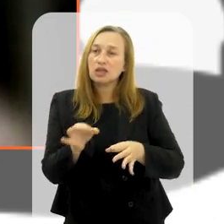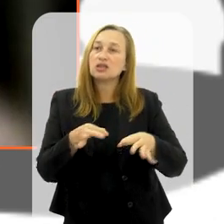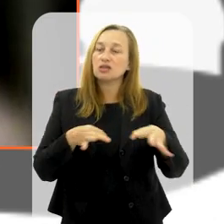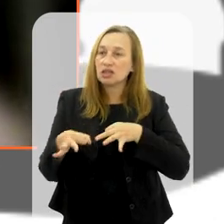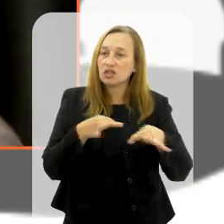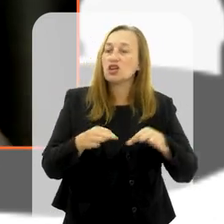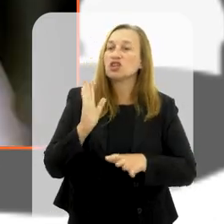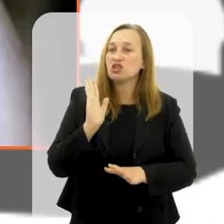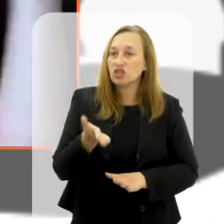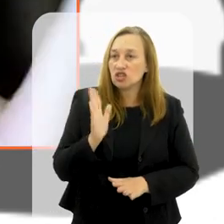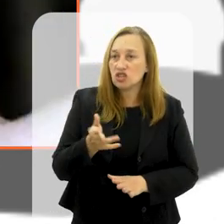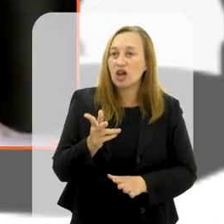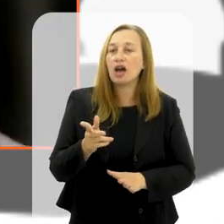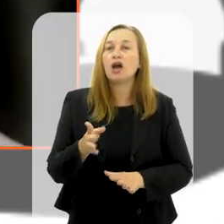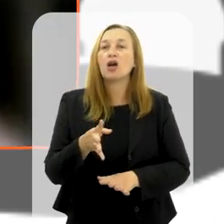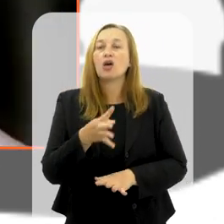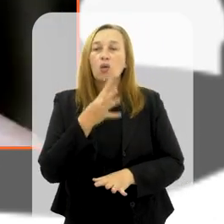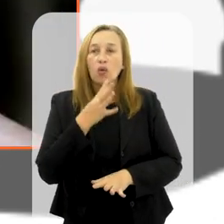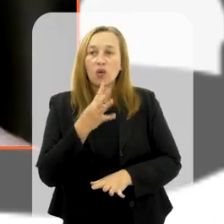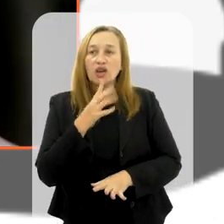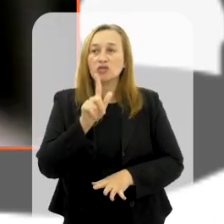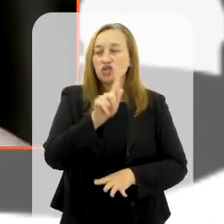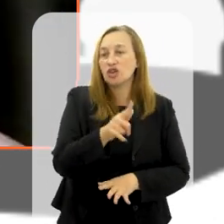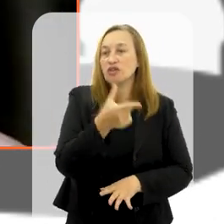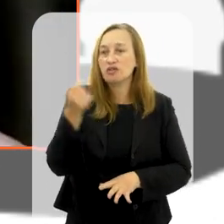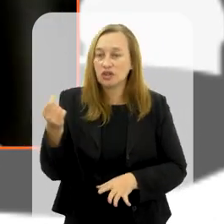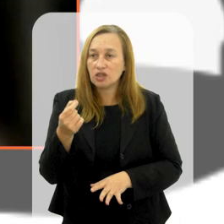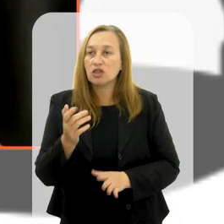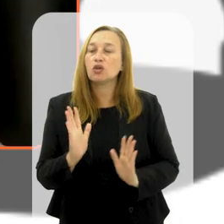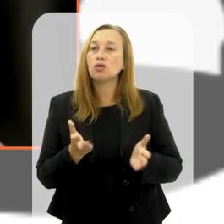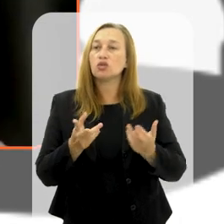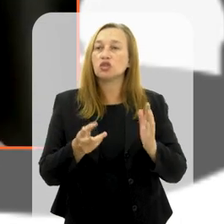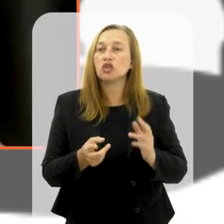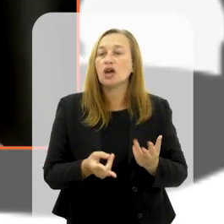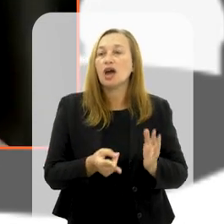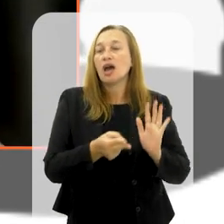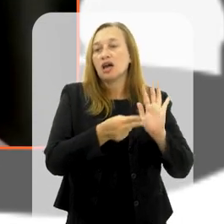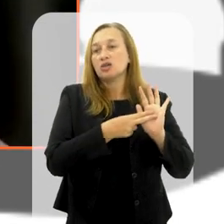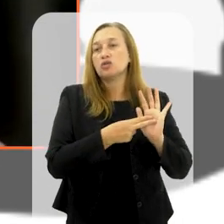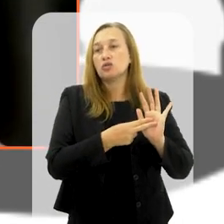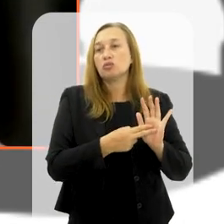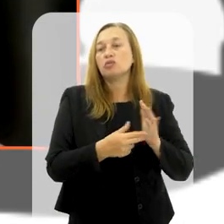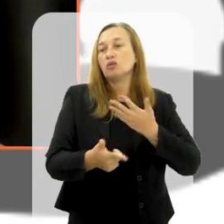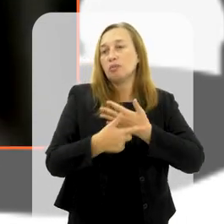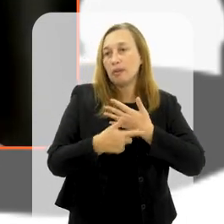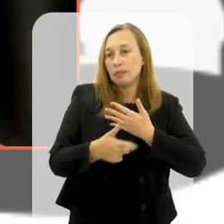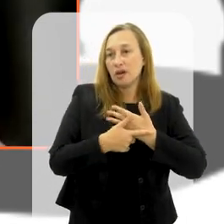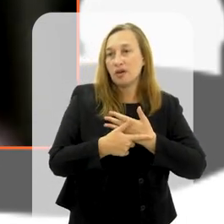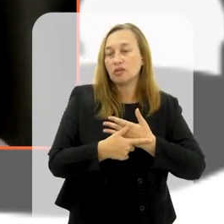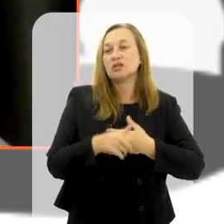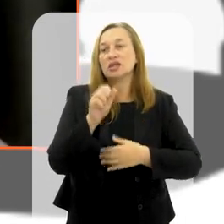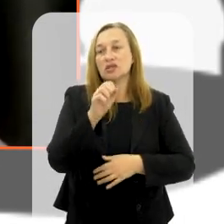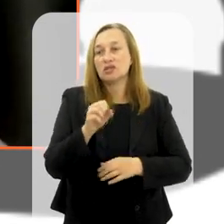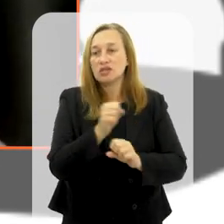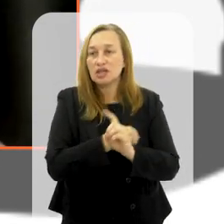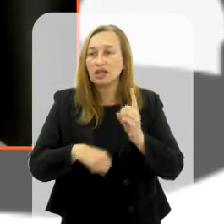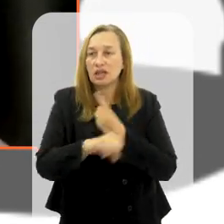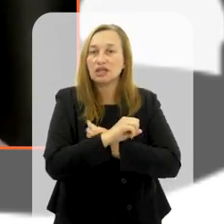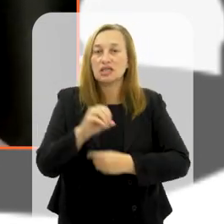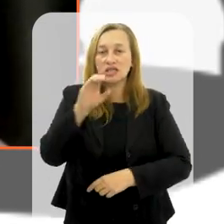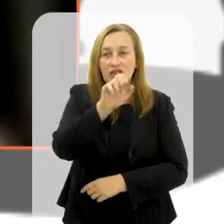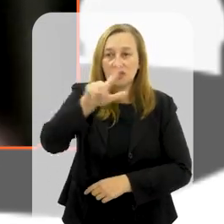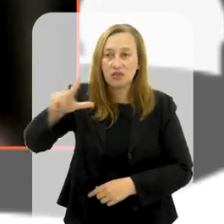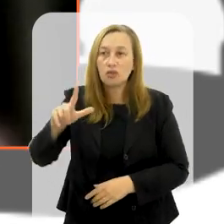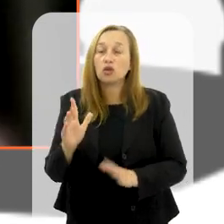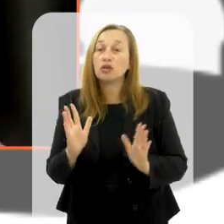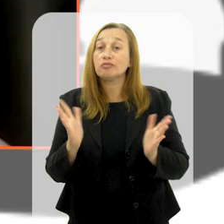dessas organizações que já participaram dos G20 anteriores e que hoje assumem um papel, por exemplo, no grupo de engajamento da sociedade